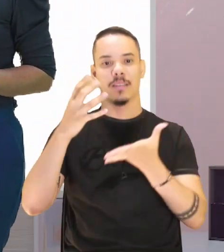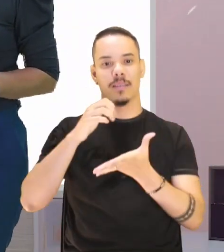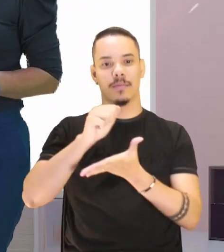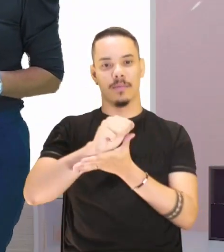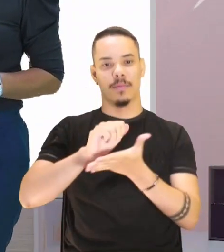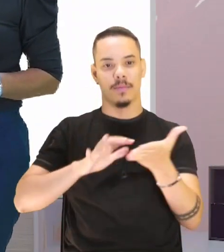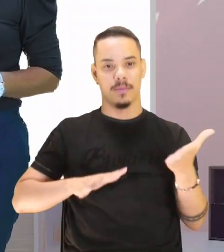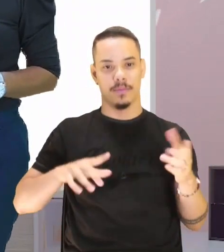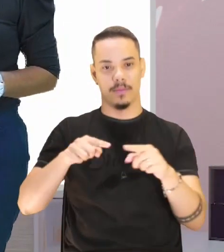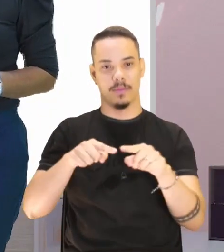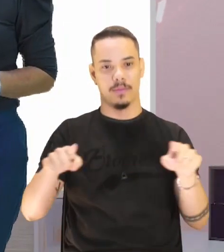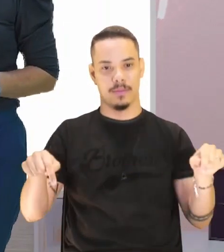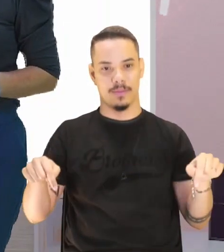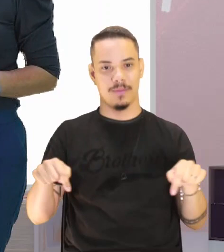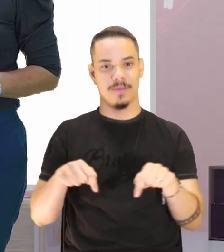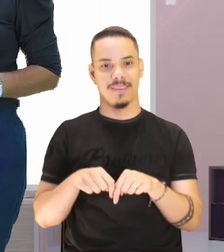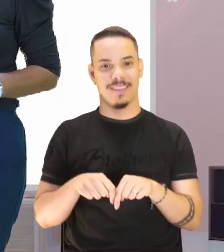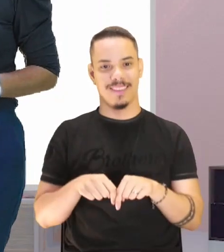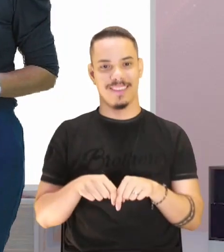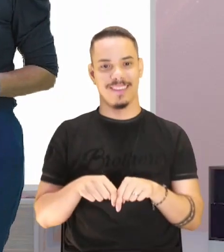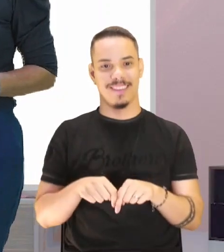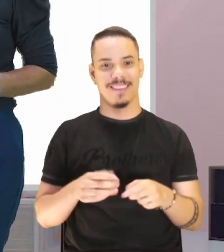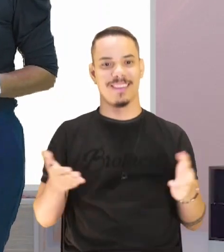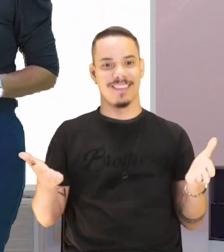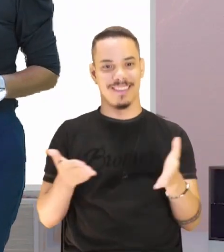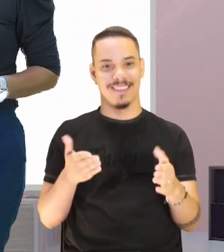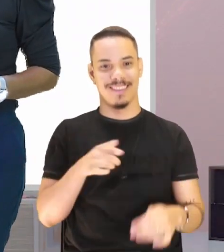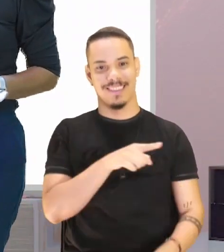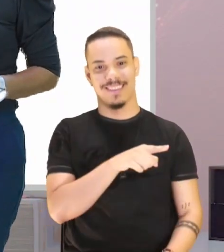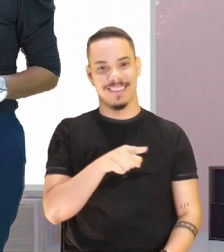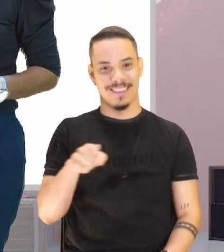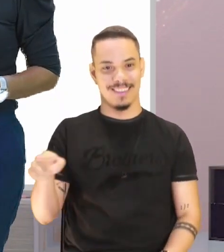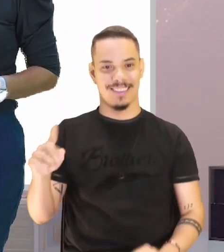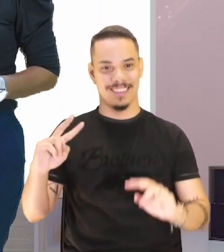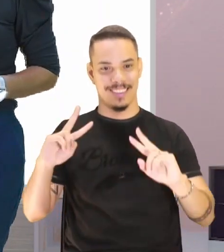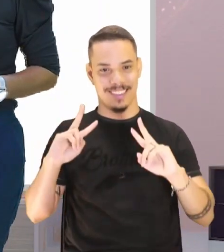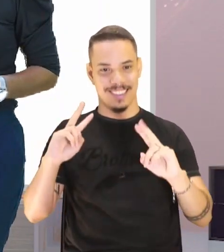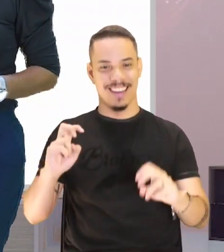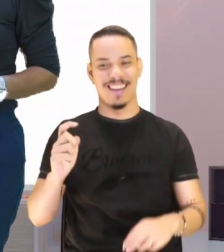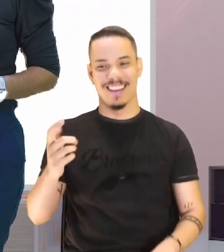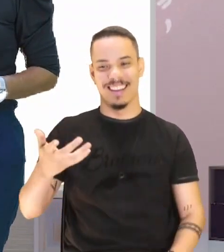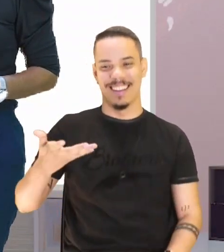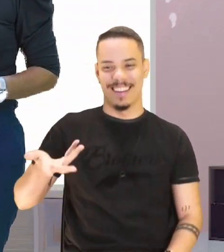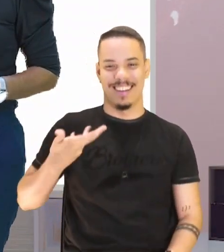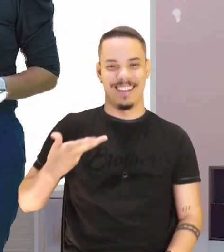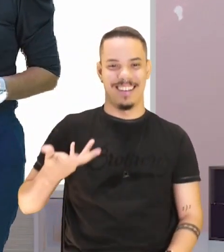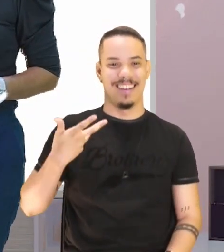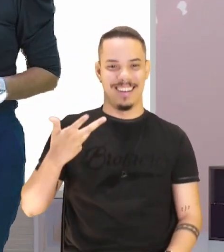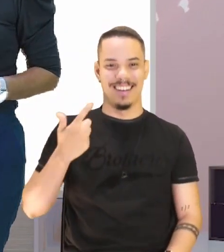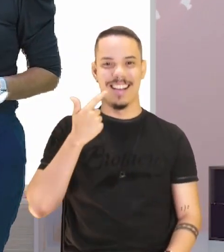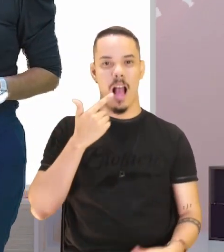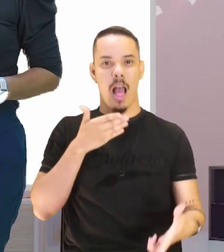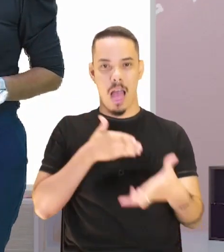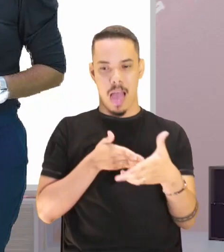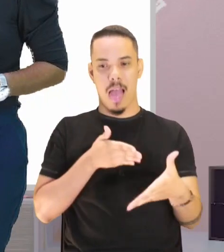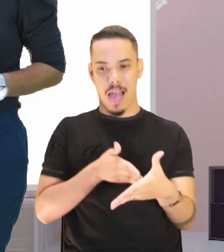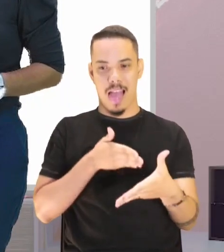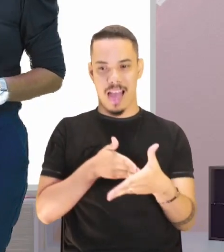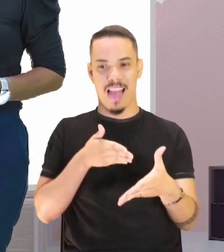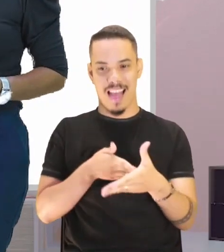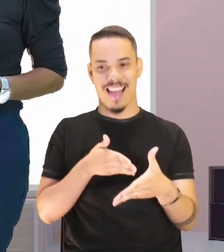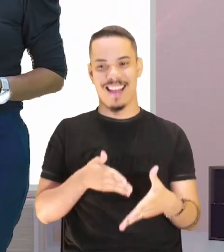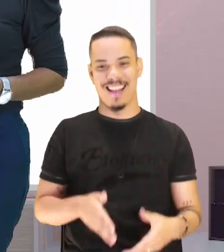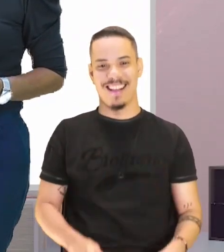atividade de sala. Agora, vocês estão percebendo na hora que a Marcia quer acelerar, começa a travar, Amadinho,